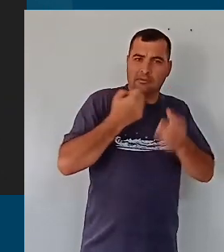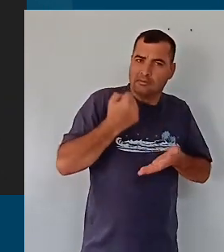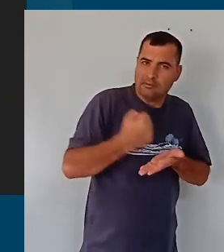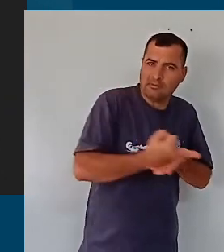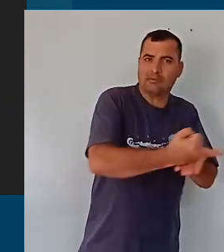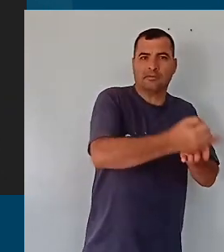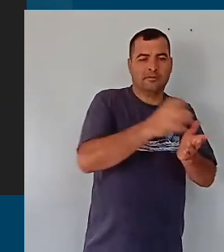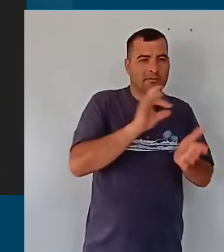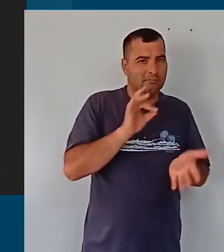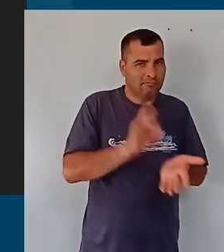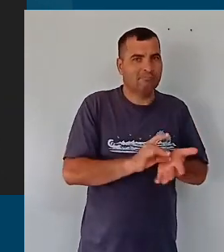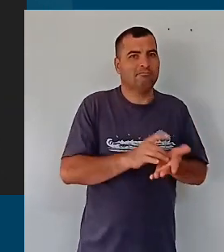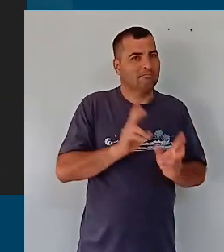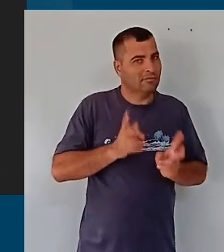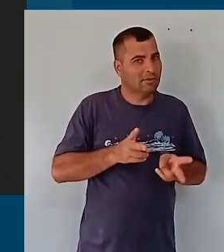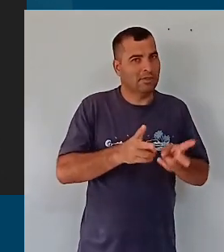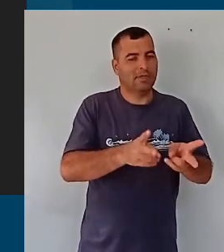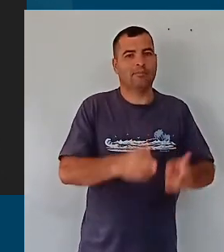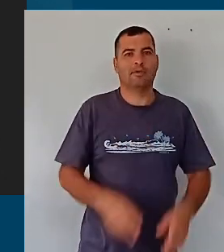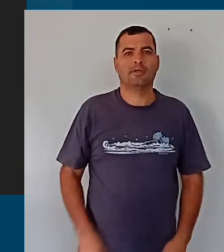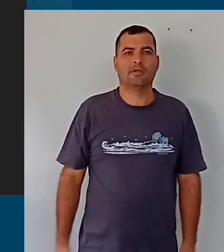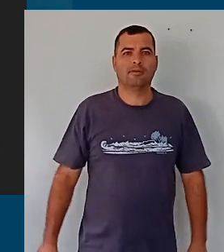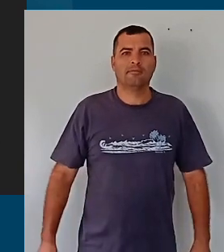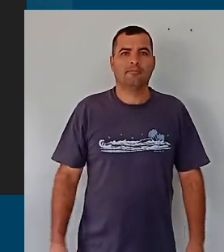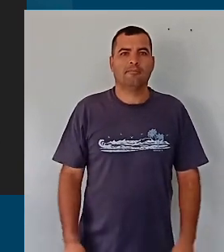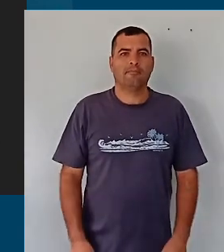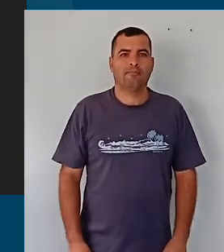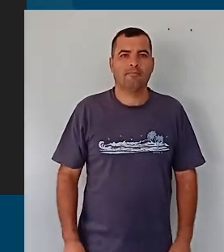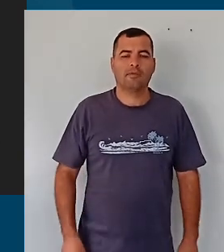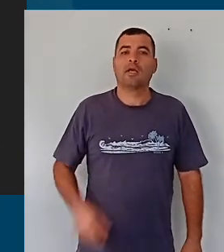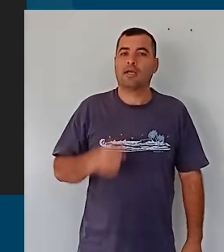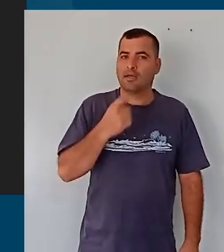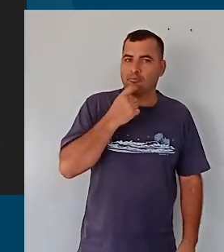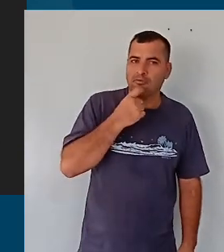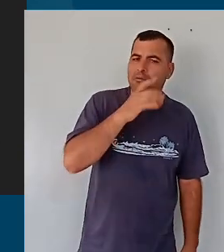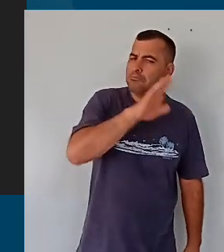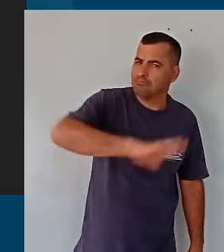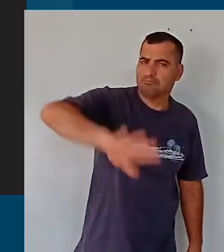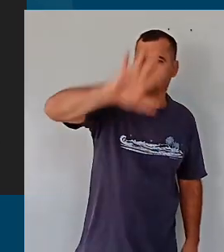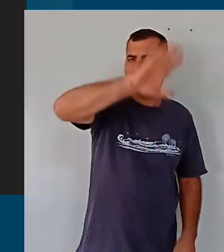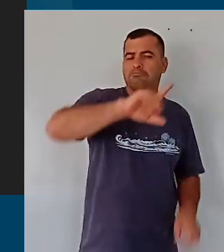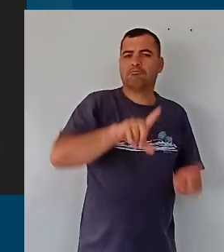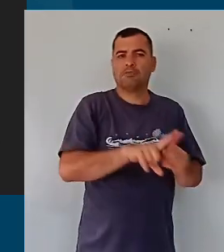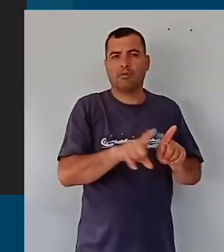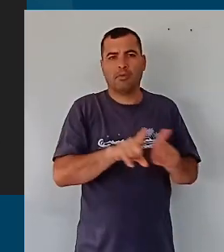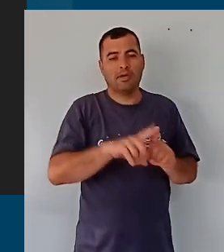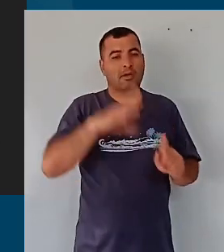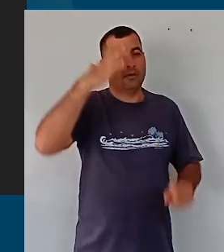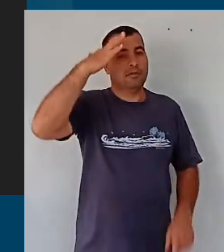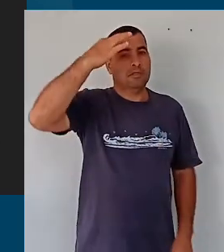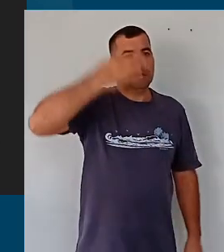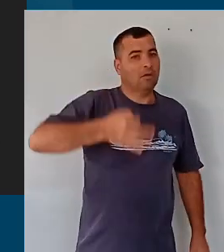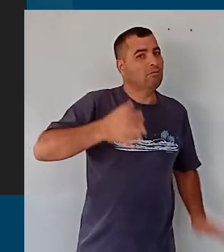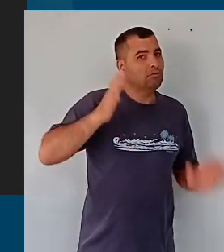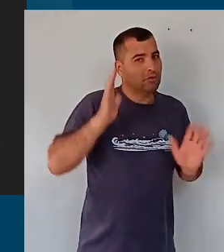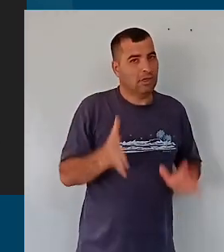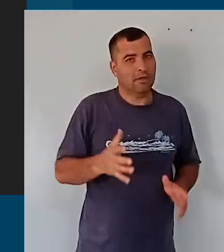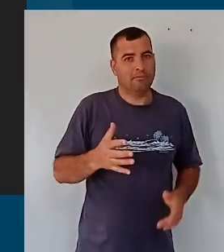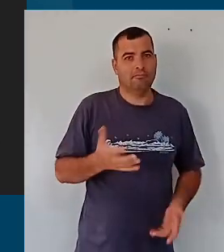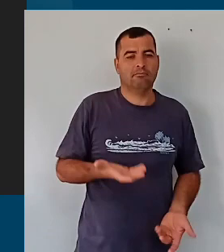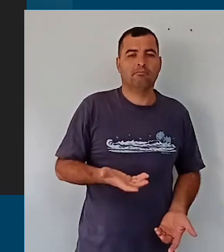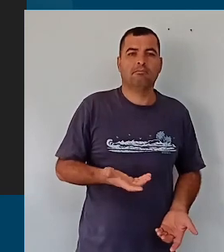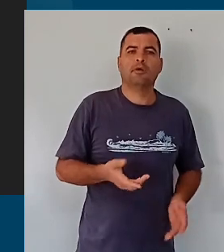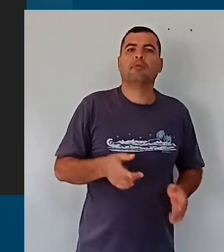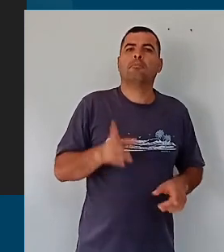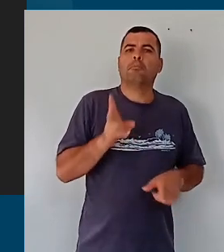apoiou na região, em toda a região metropolitana de Campinas, quando nós tomamos as decisões que tomamos